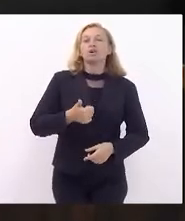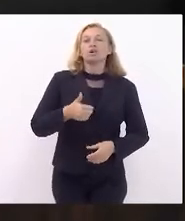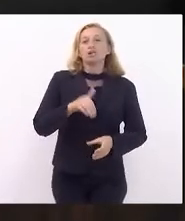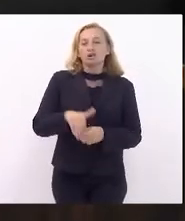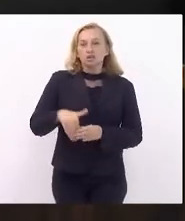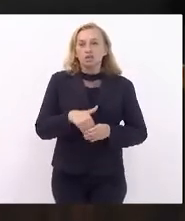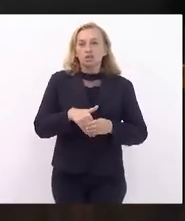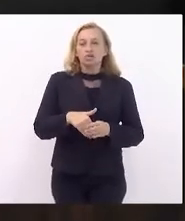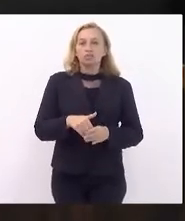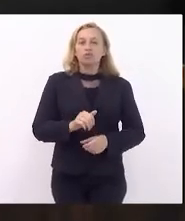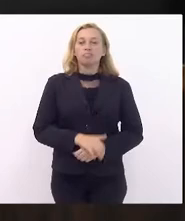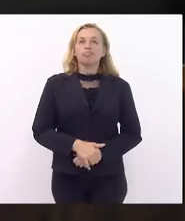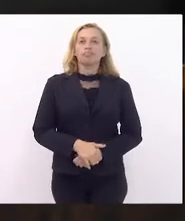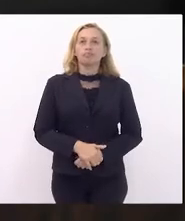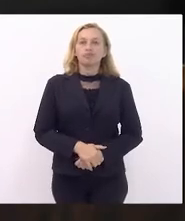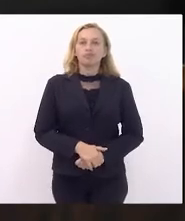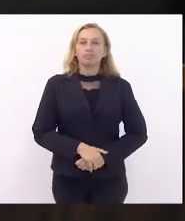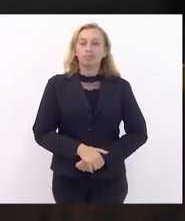votação.